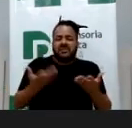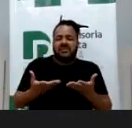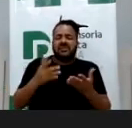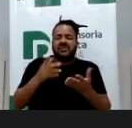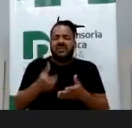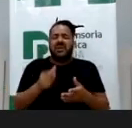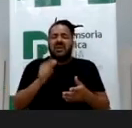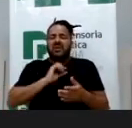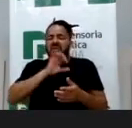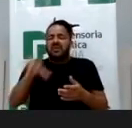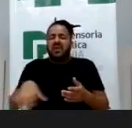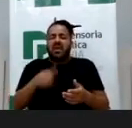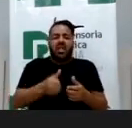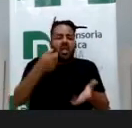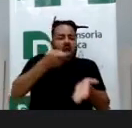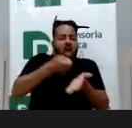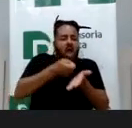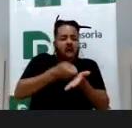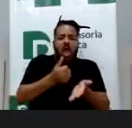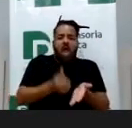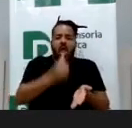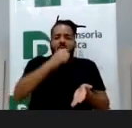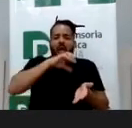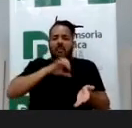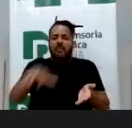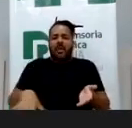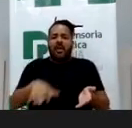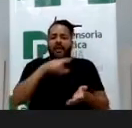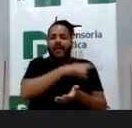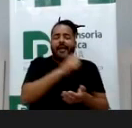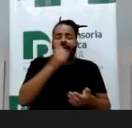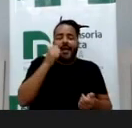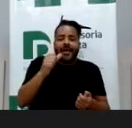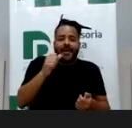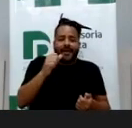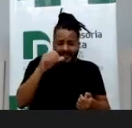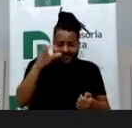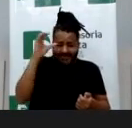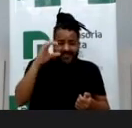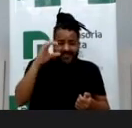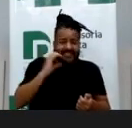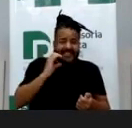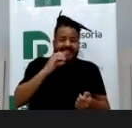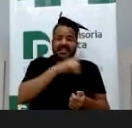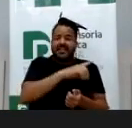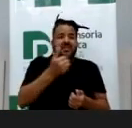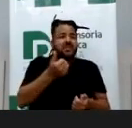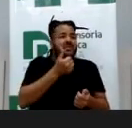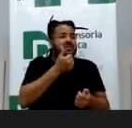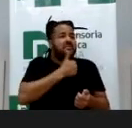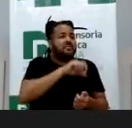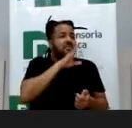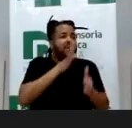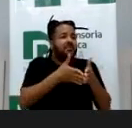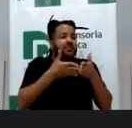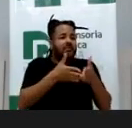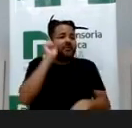quem vomitava primeiro, e a criança pedindo para parar, mãe, por favor, mãe,